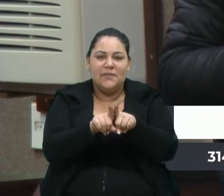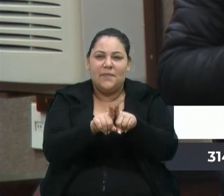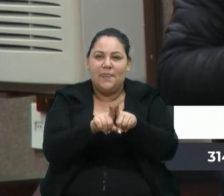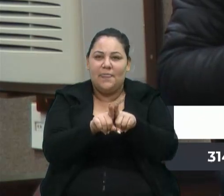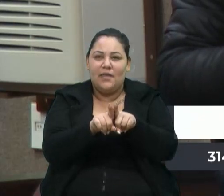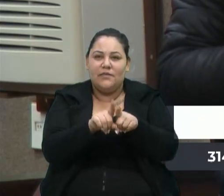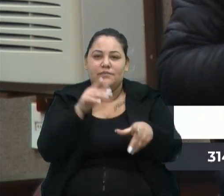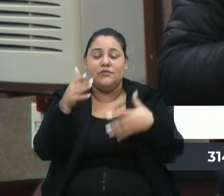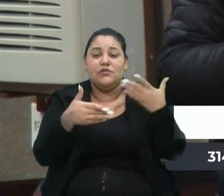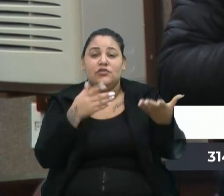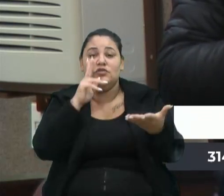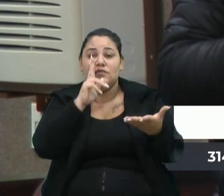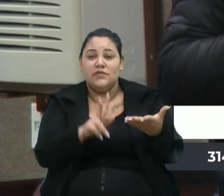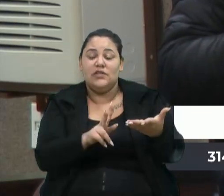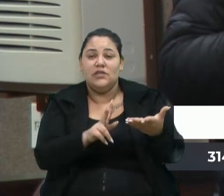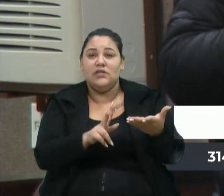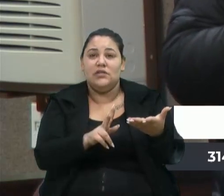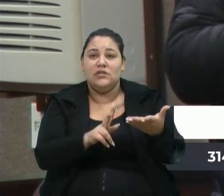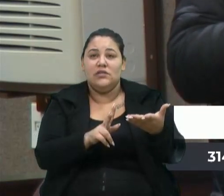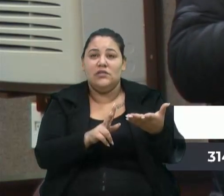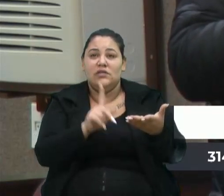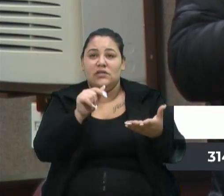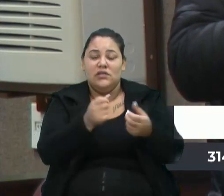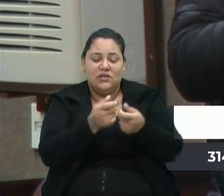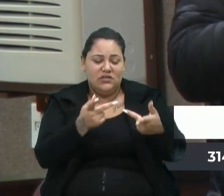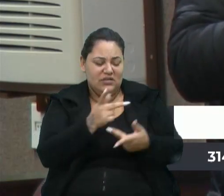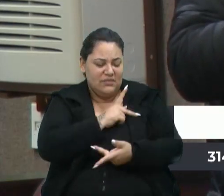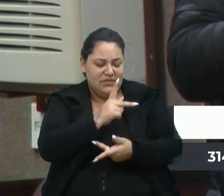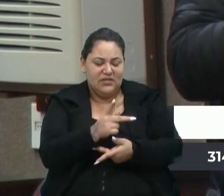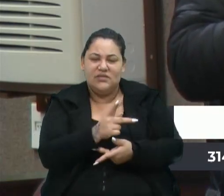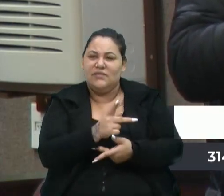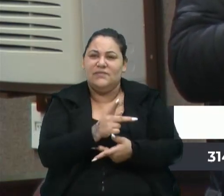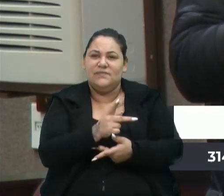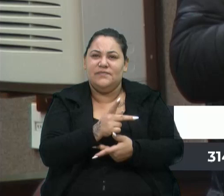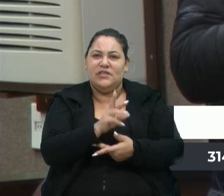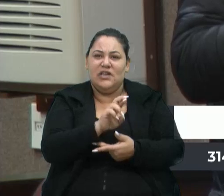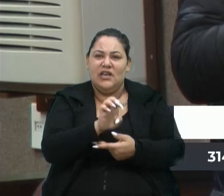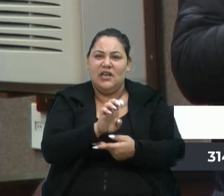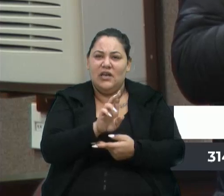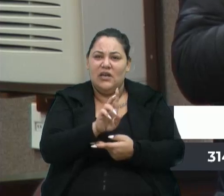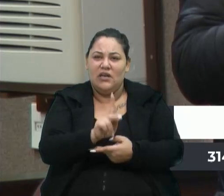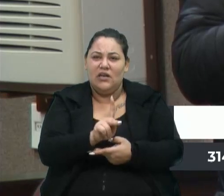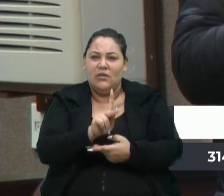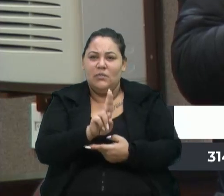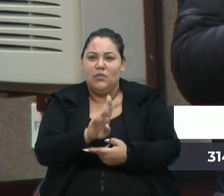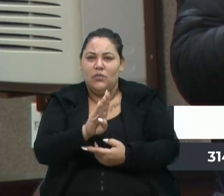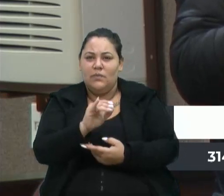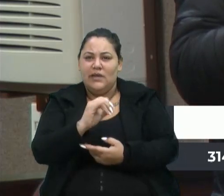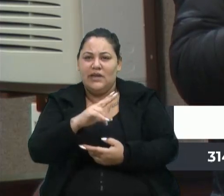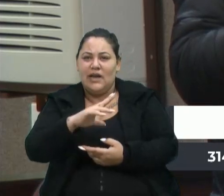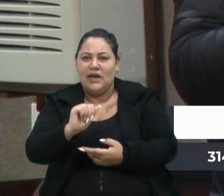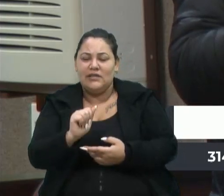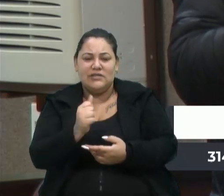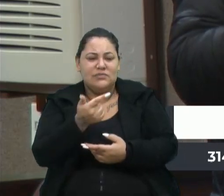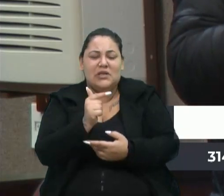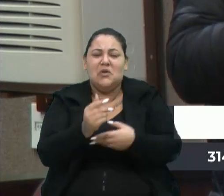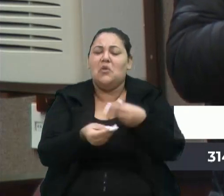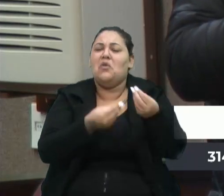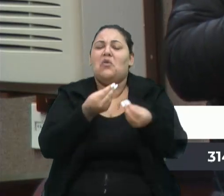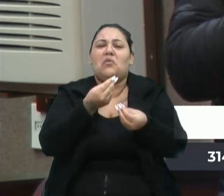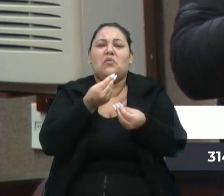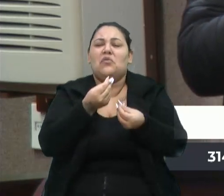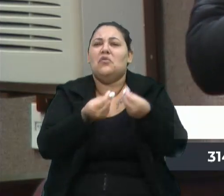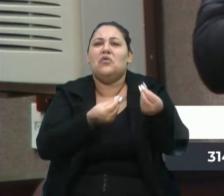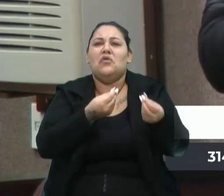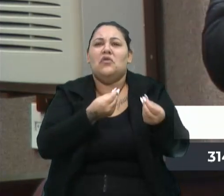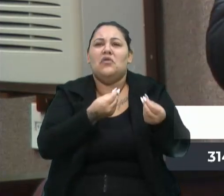Senhor a gente vê que é prerrogativa da presidência da República, nós não temos como nós dizer, a